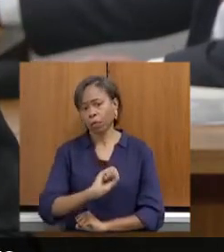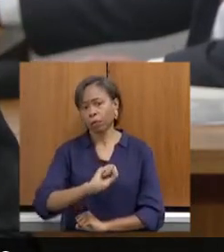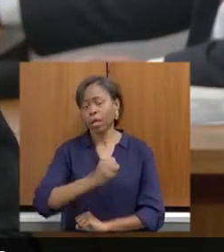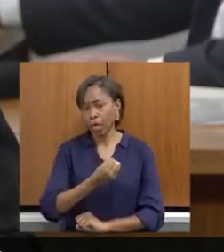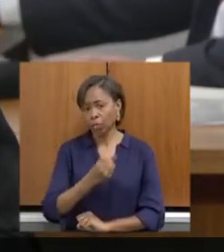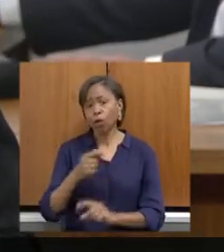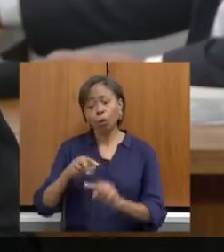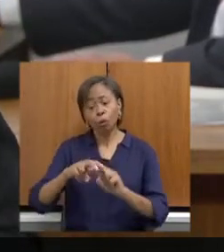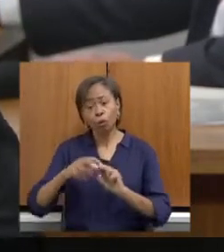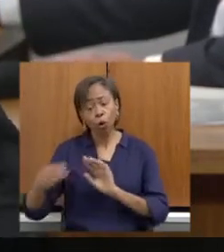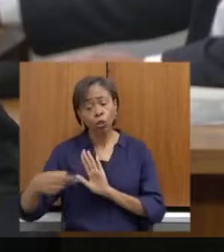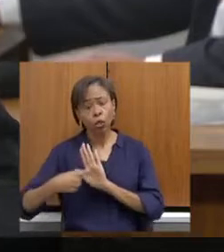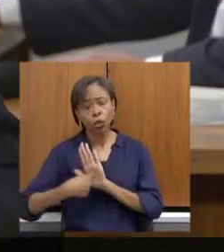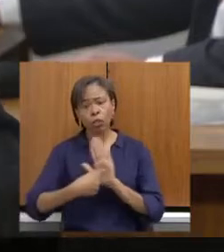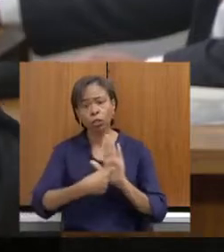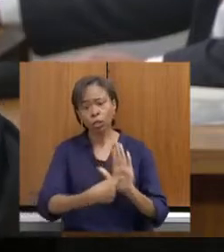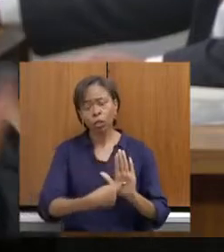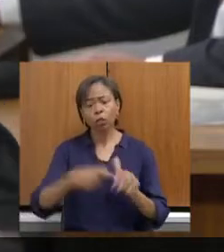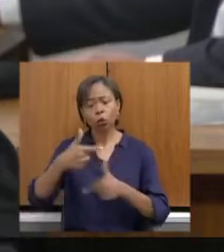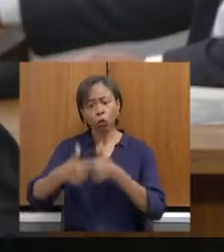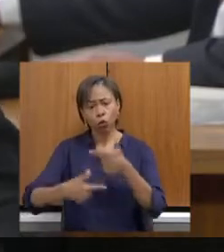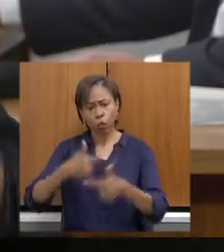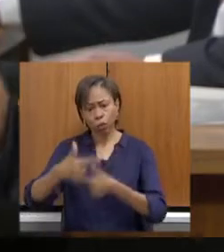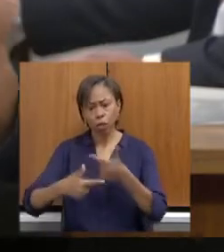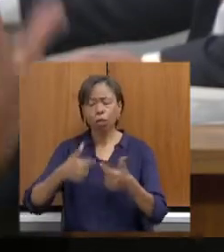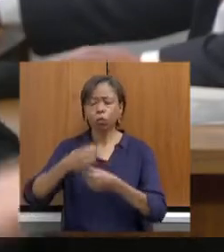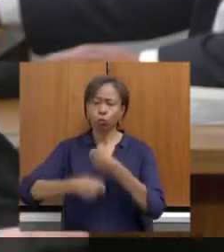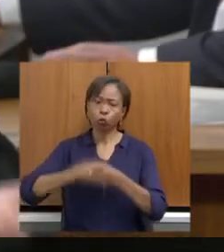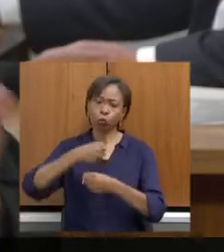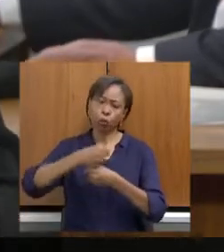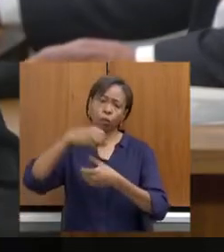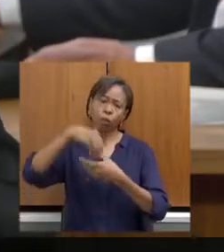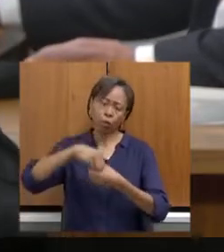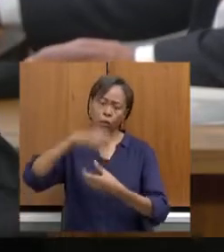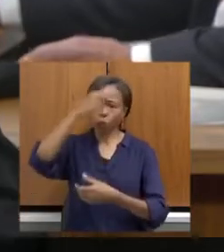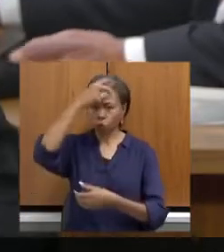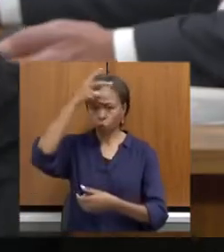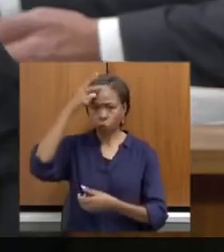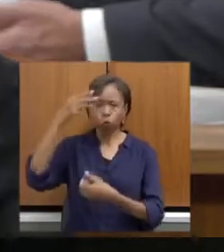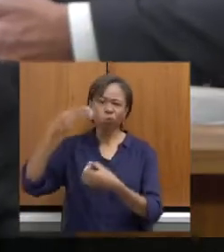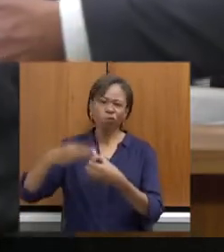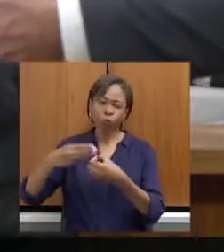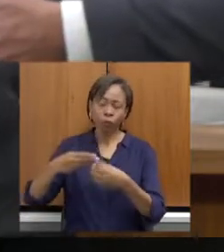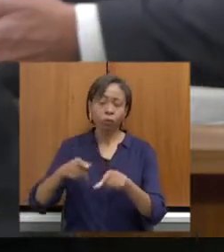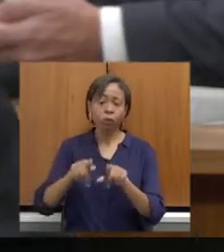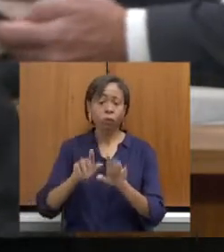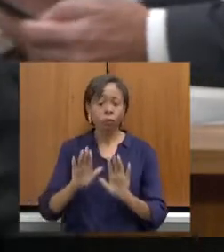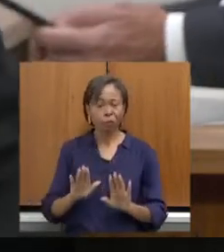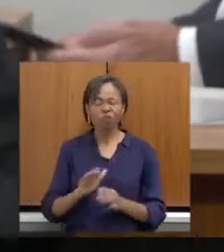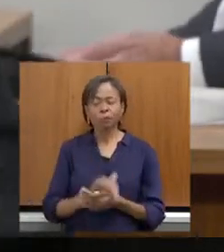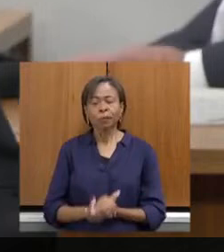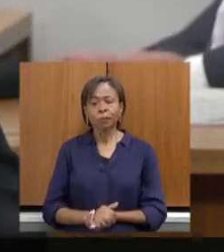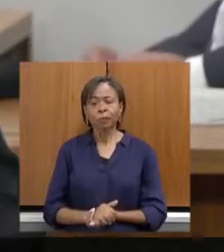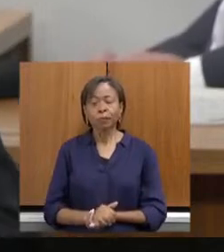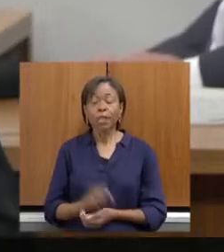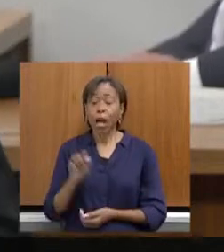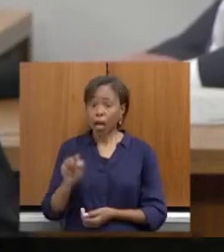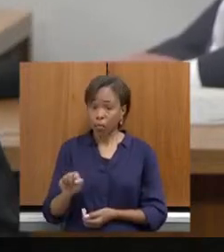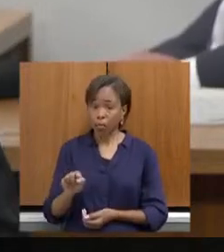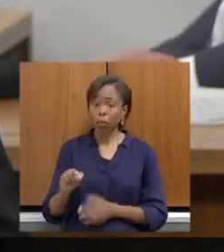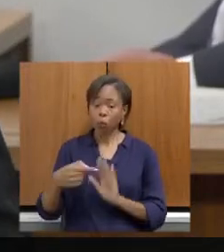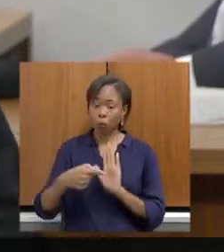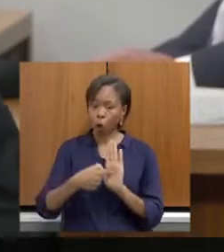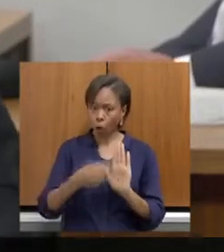desenvolvidas no ano, dentro do município ou em outros locais com representação do município. E, a partir dessa